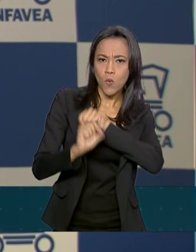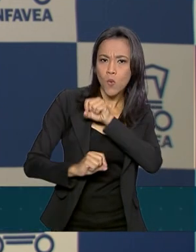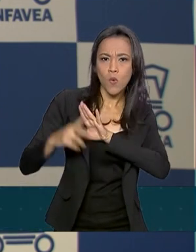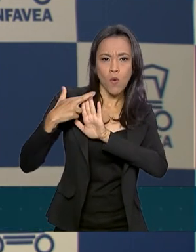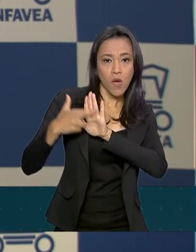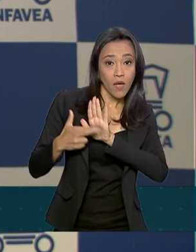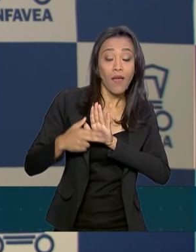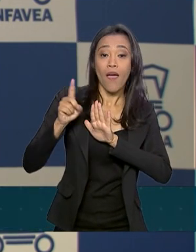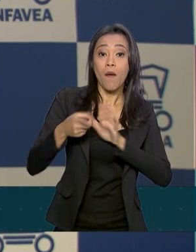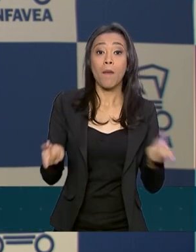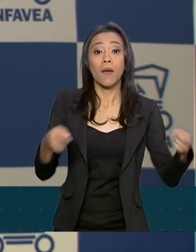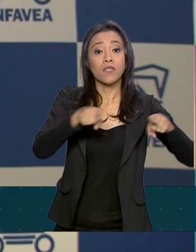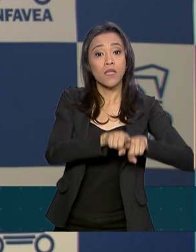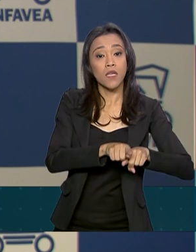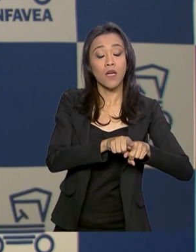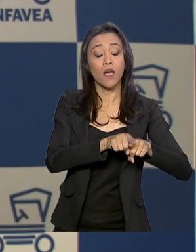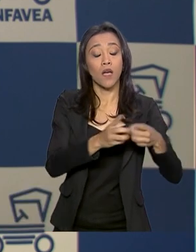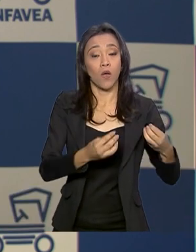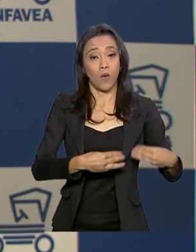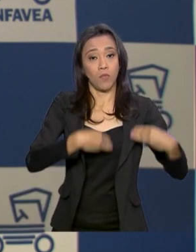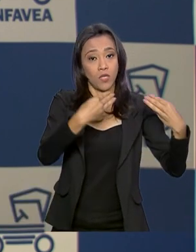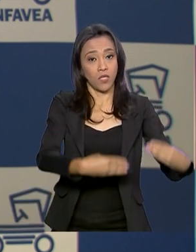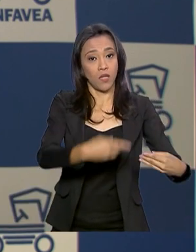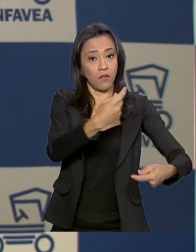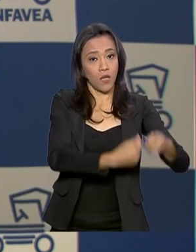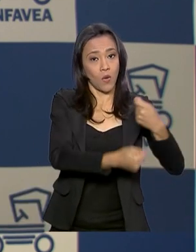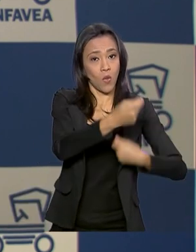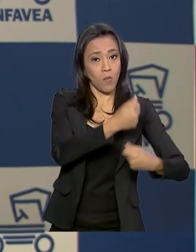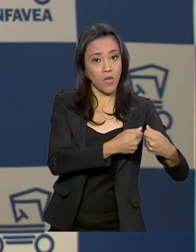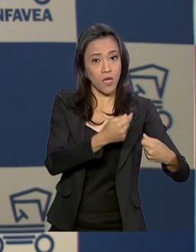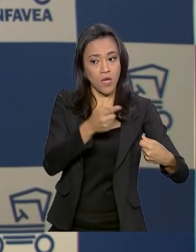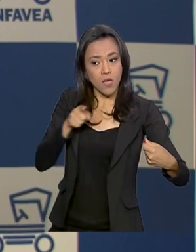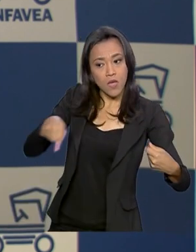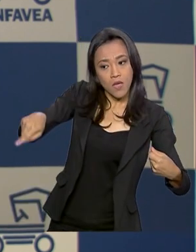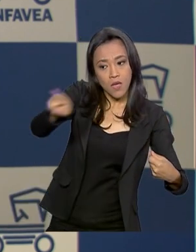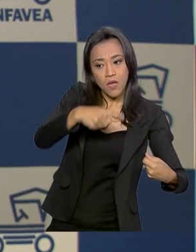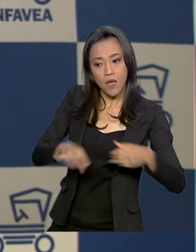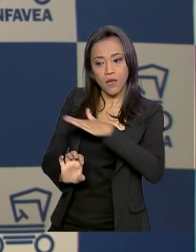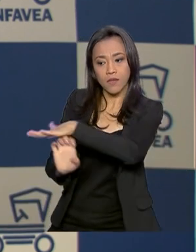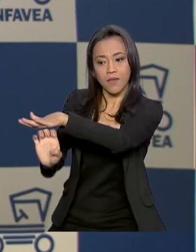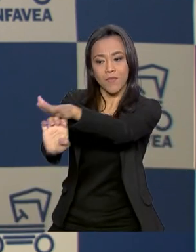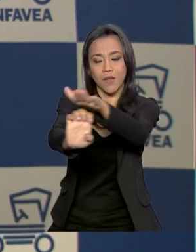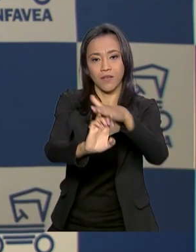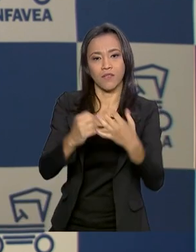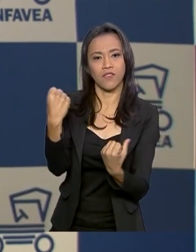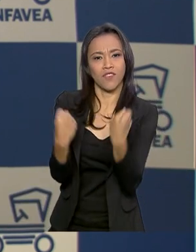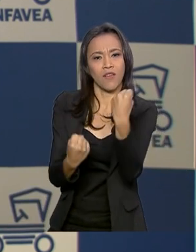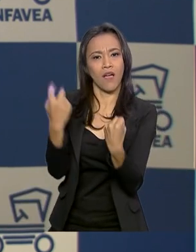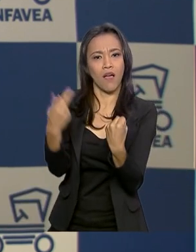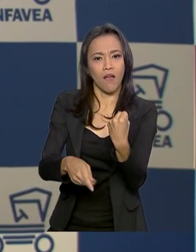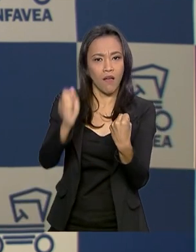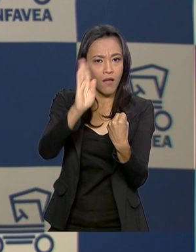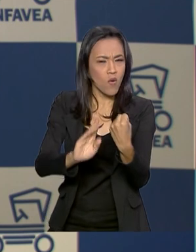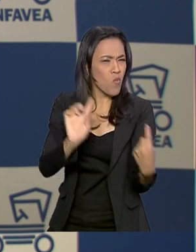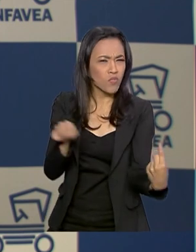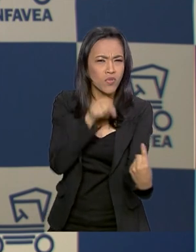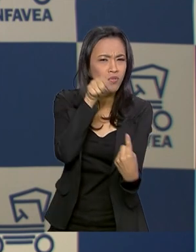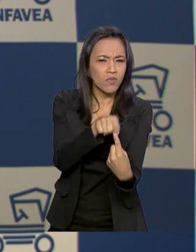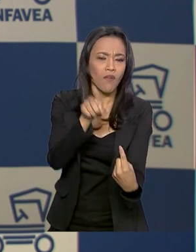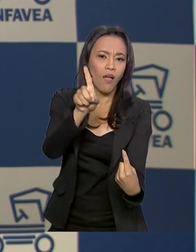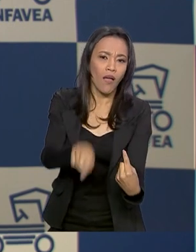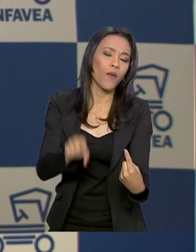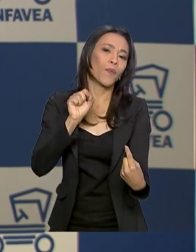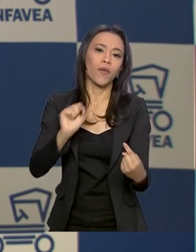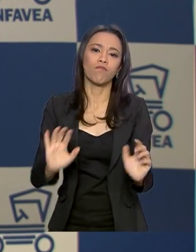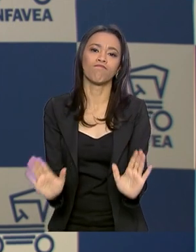Ministério da Economia e as empresas automobilísticas brasileiras, com o objetivo de modernizar